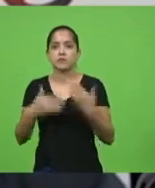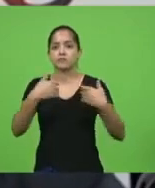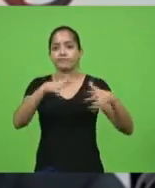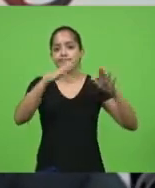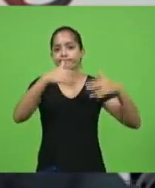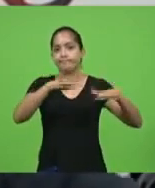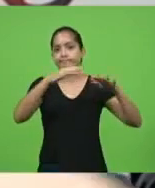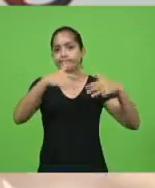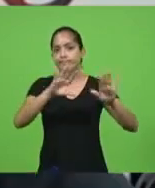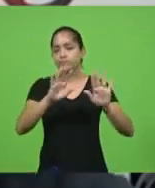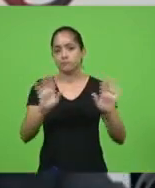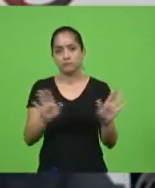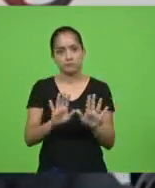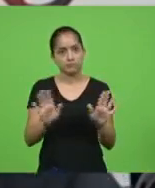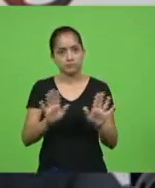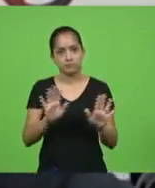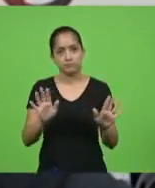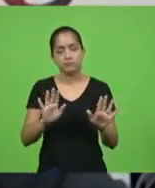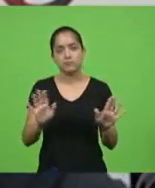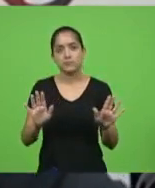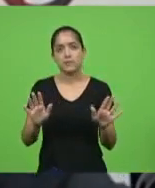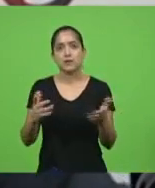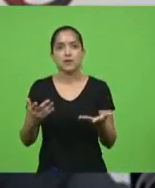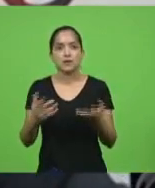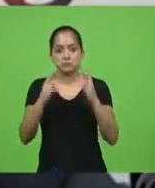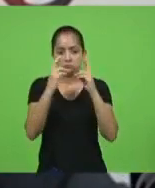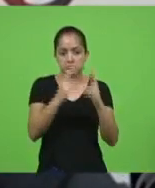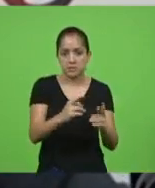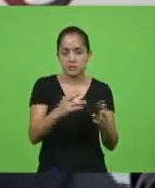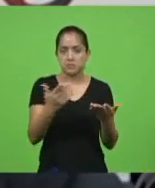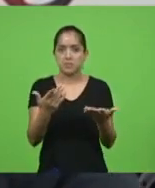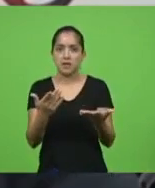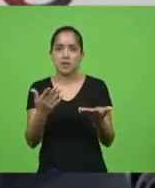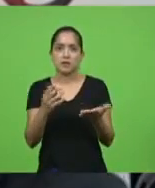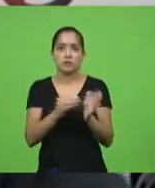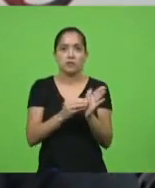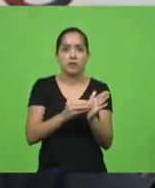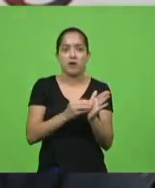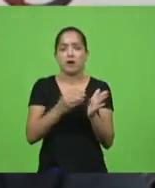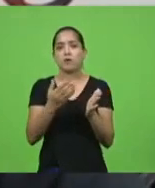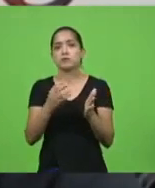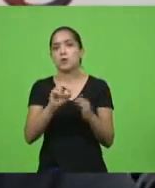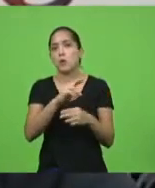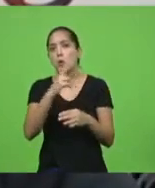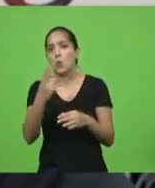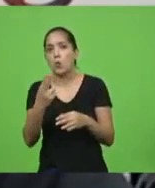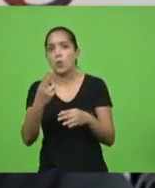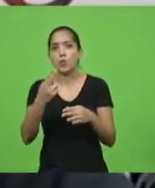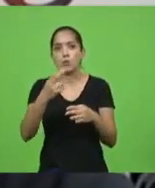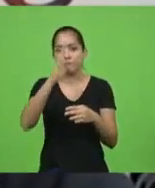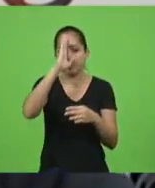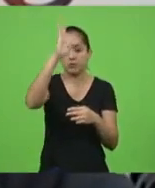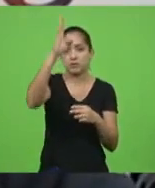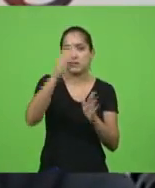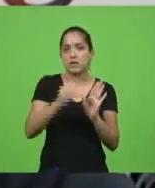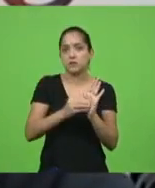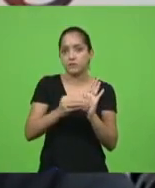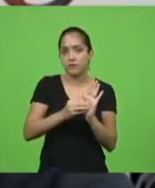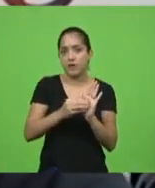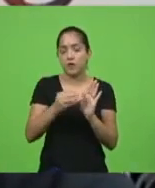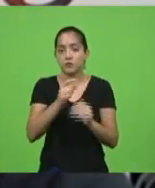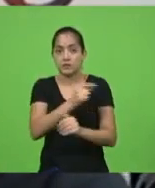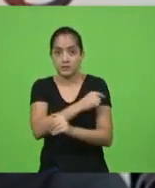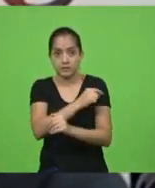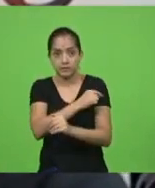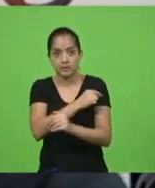ventos, não tem desrespeito ou não tem falta de prioridade nessas questões de vacina aqui